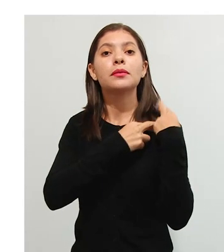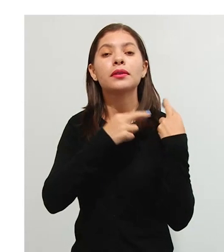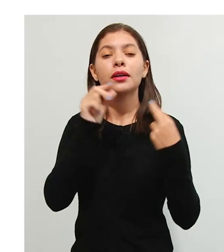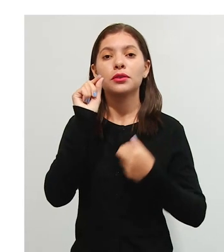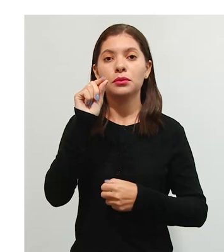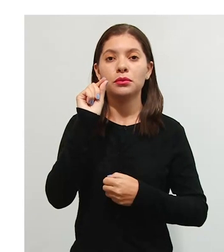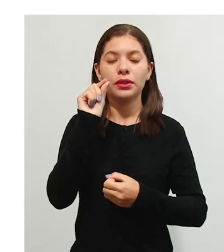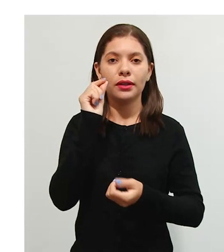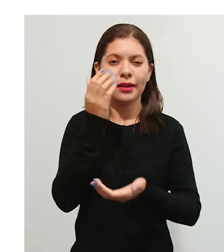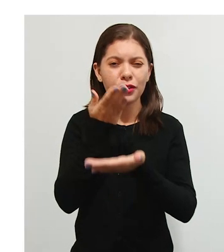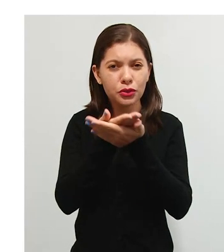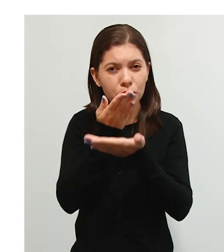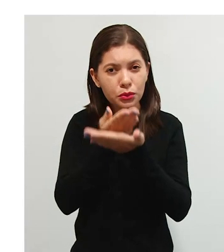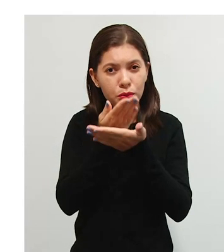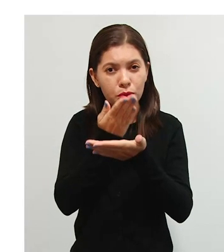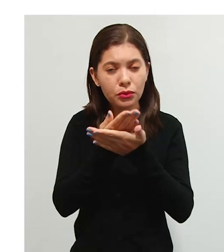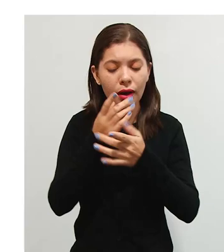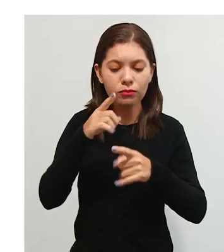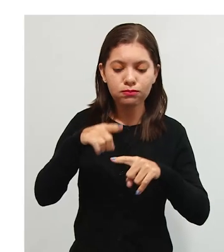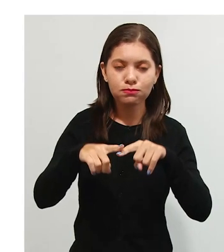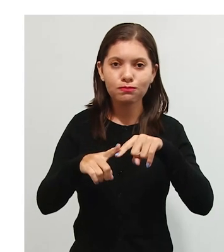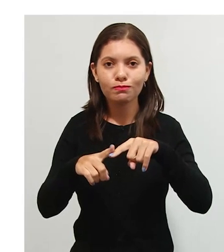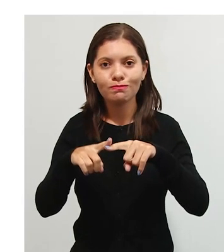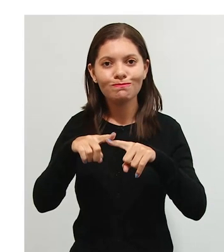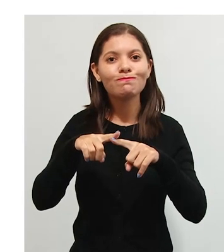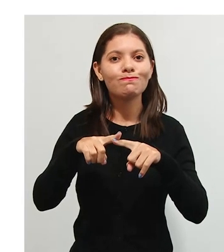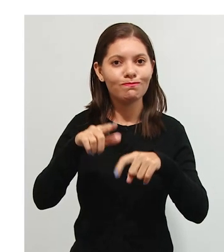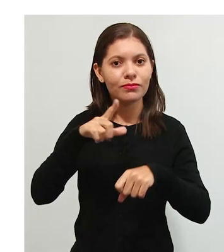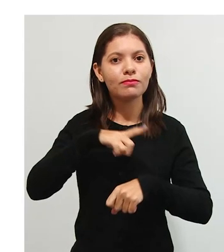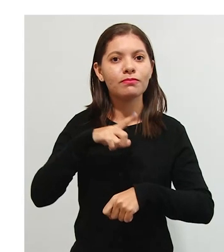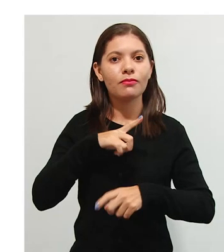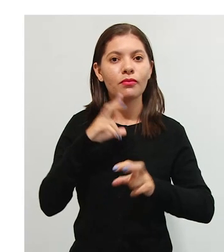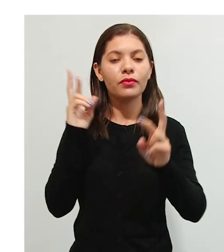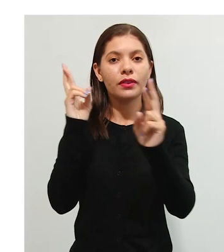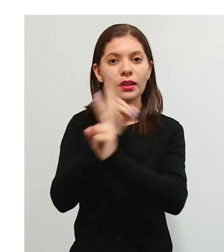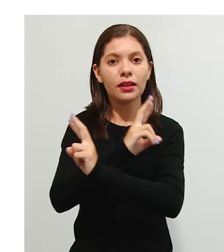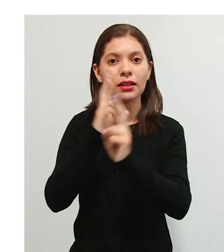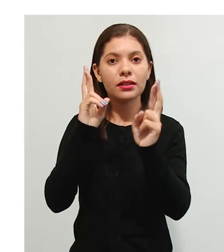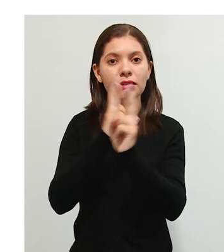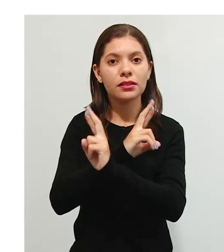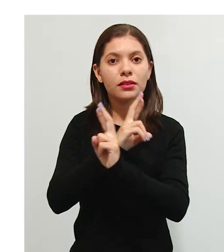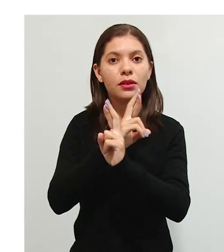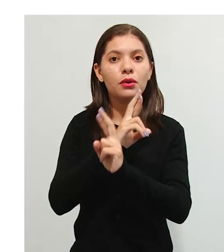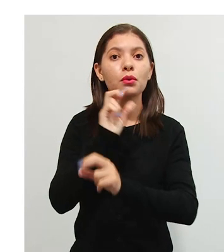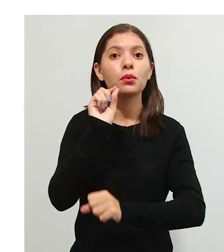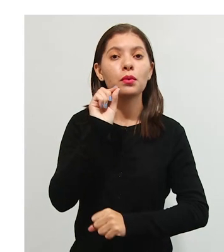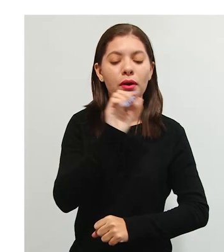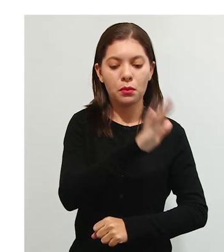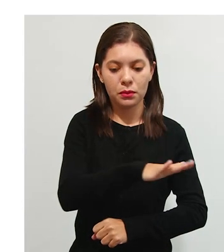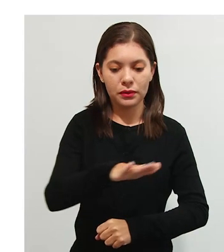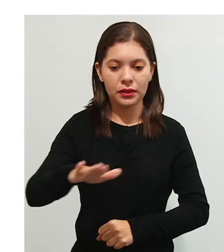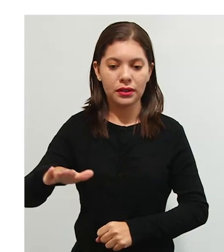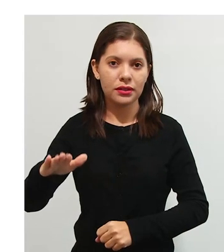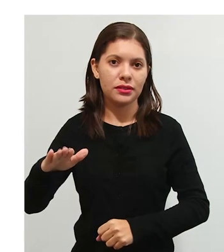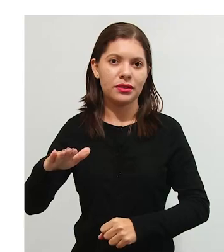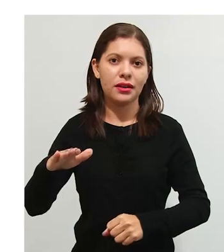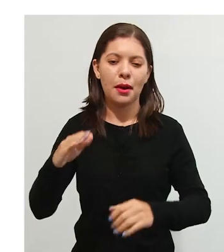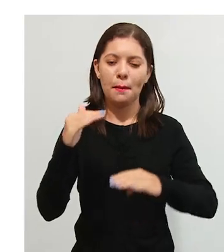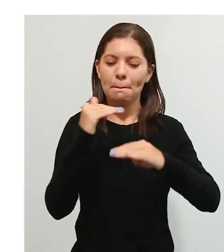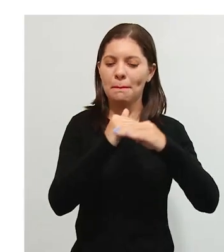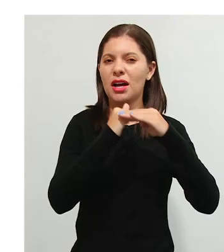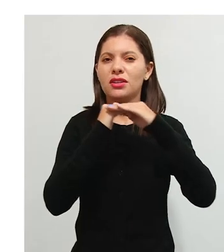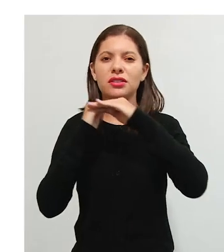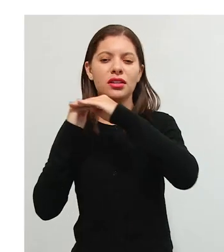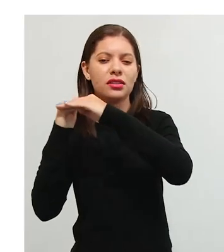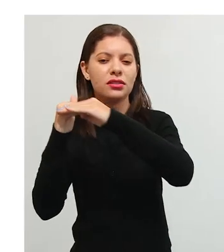equilíbrio na relação com as nossas crianças, sem fugindo da padronização de que todos aprendem da mesma forma, não